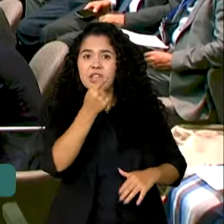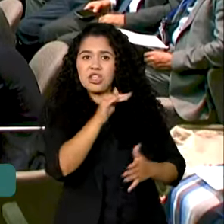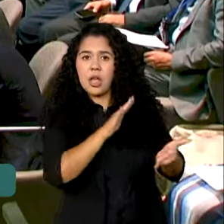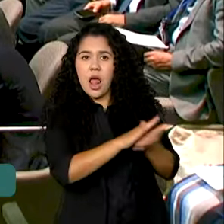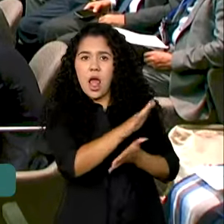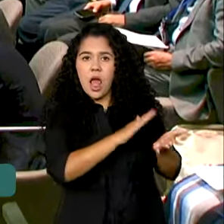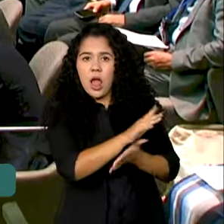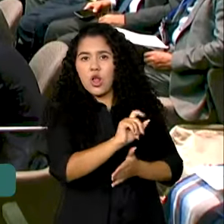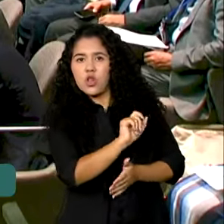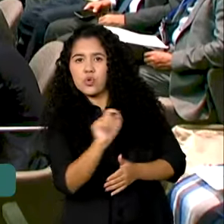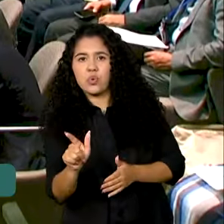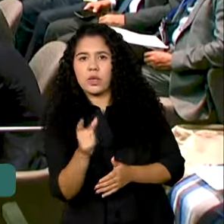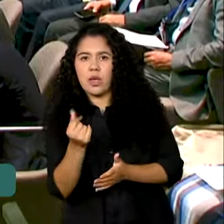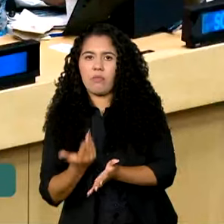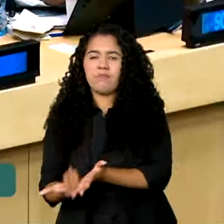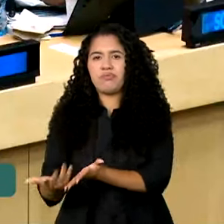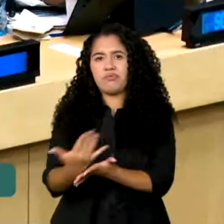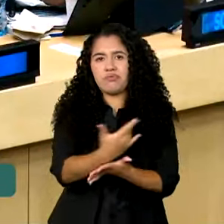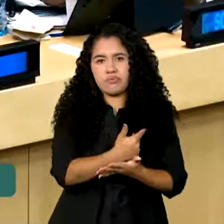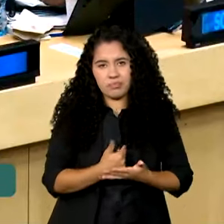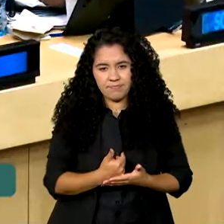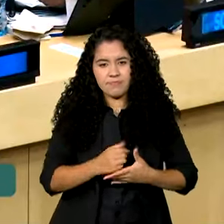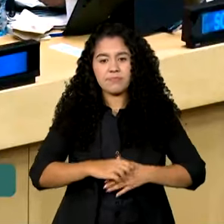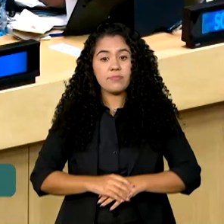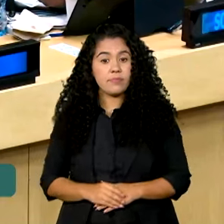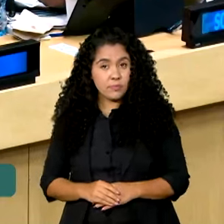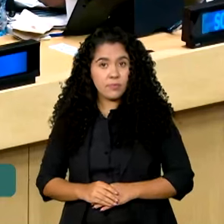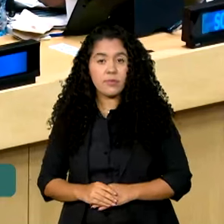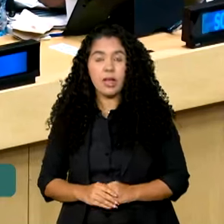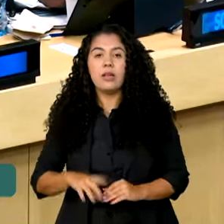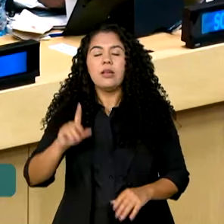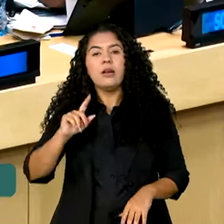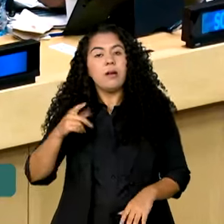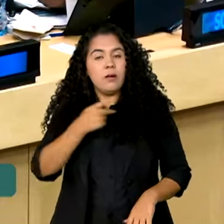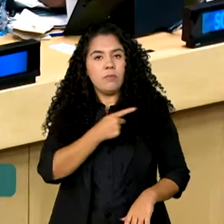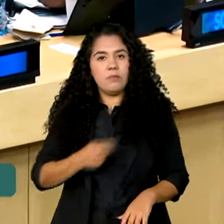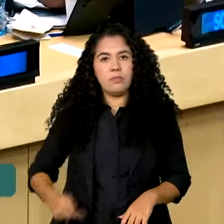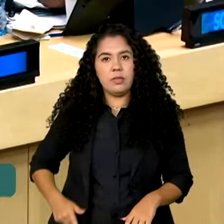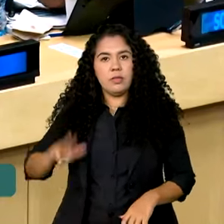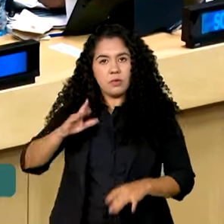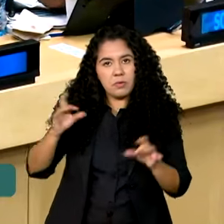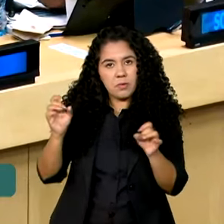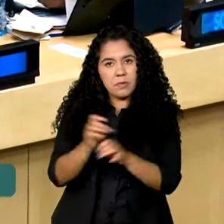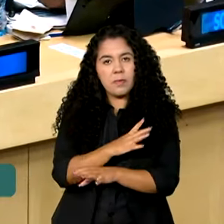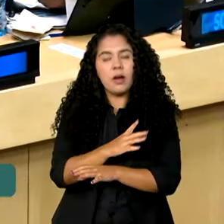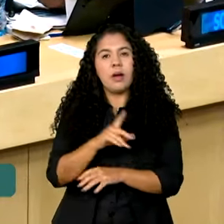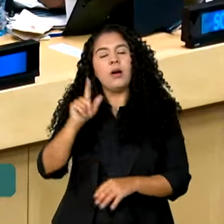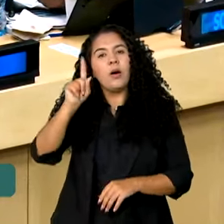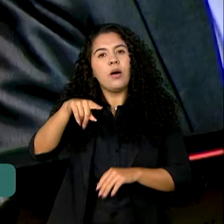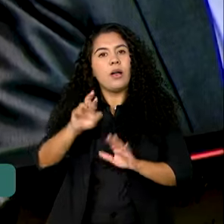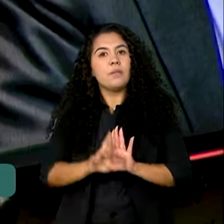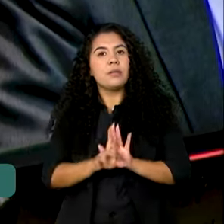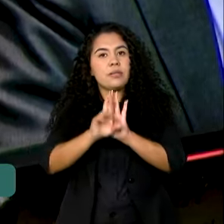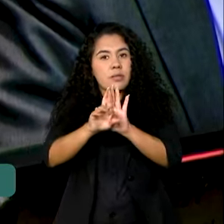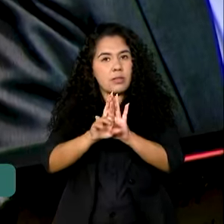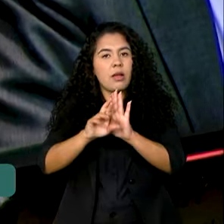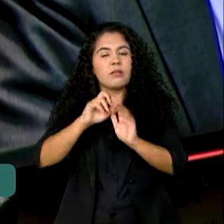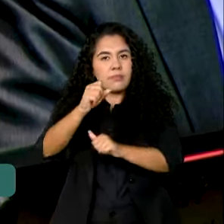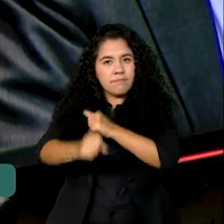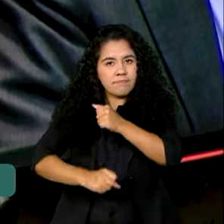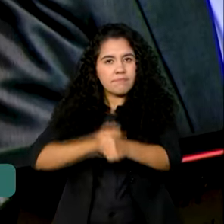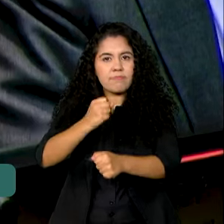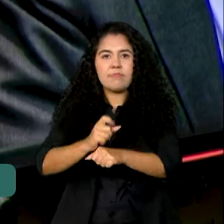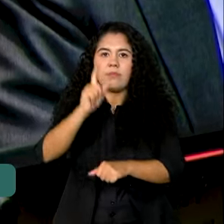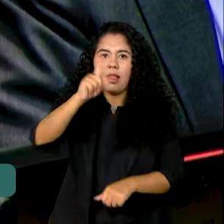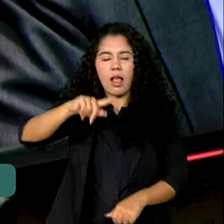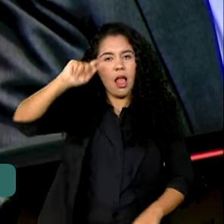do que dinheiro entrando. Depois do Brasil, a África do Sul será próxima a presidir o G20. O presidente do